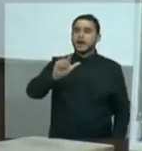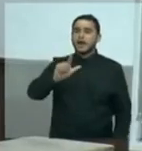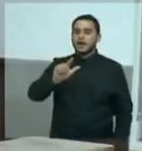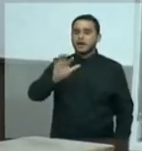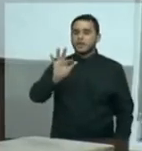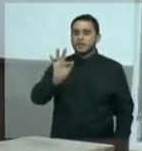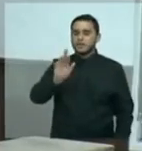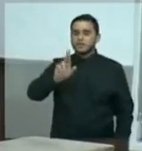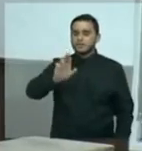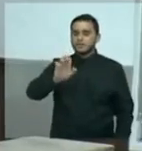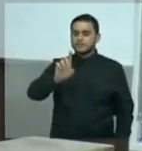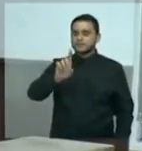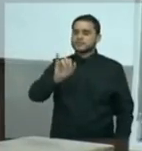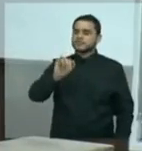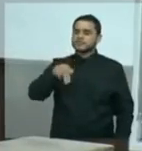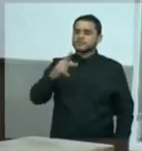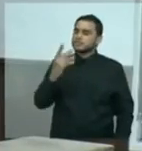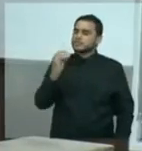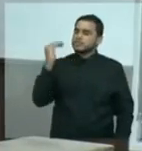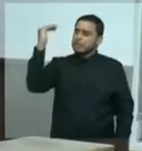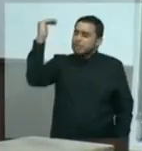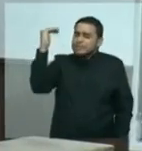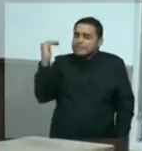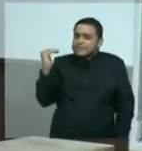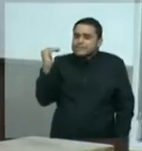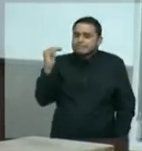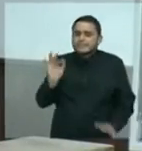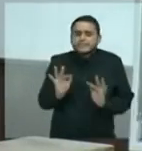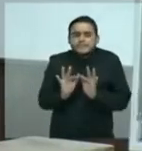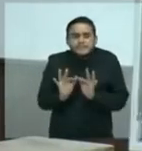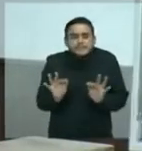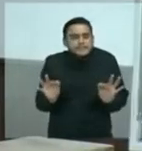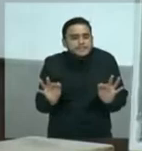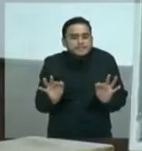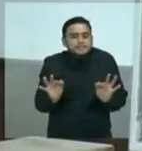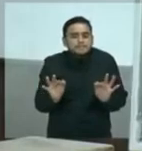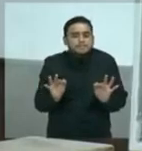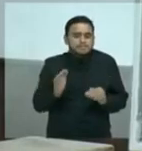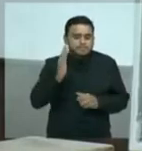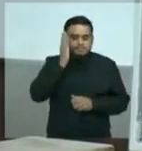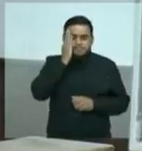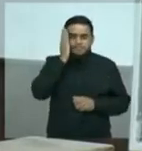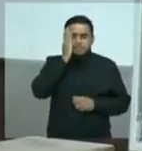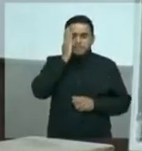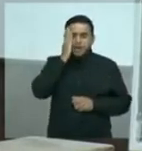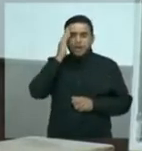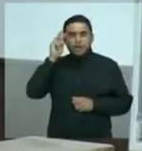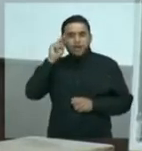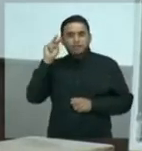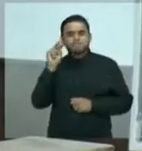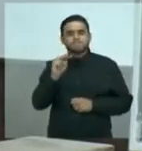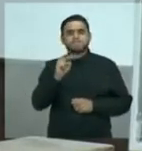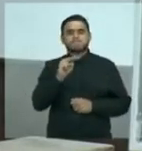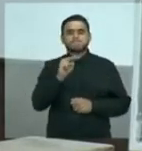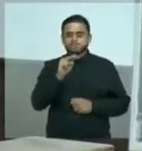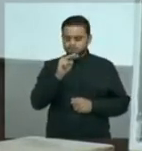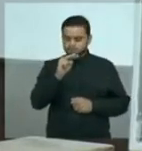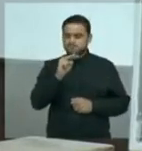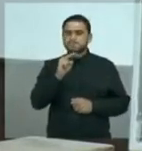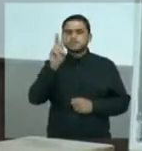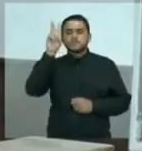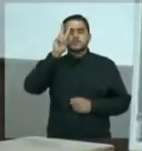pequeno, simples, ele que traz a memória de uma das mais duras